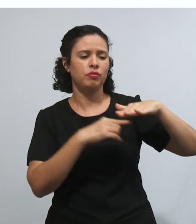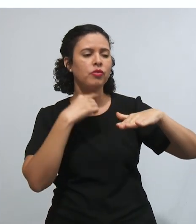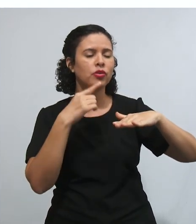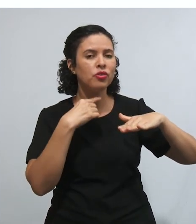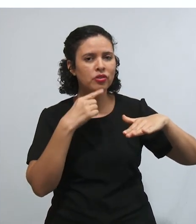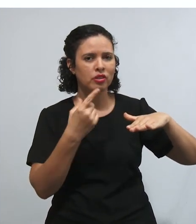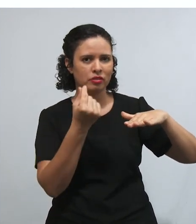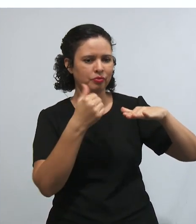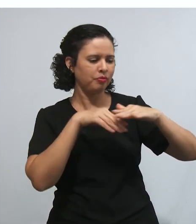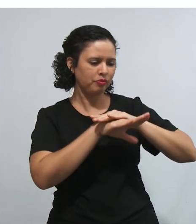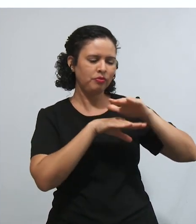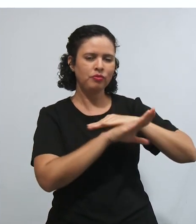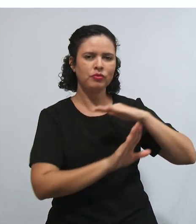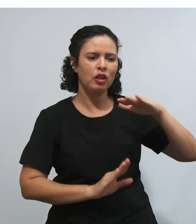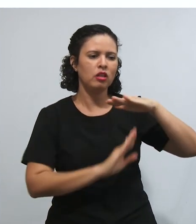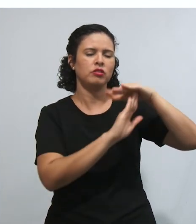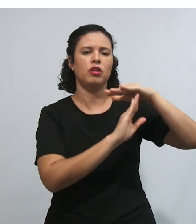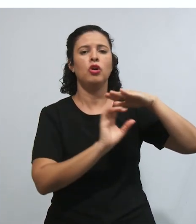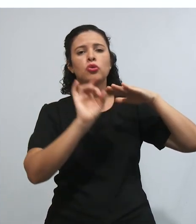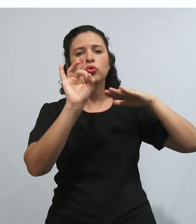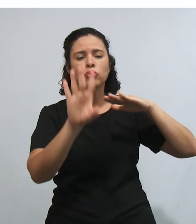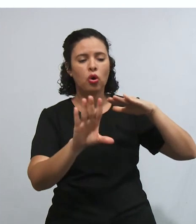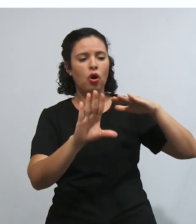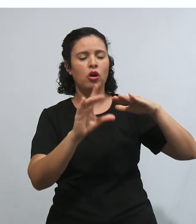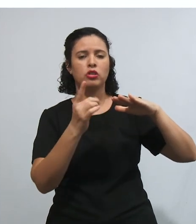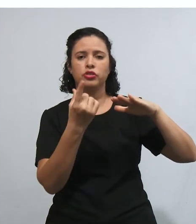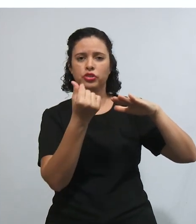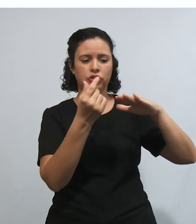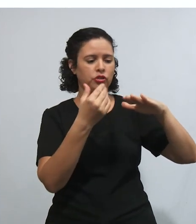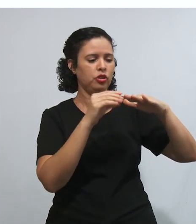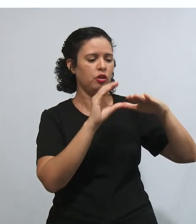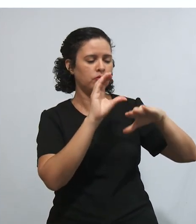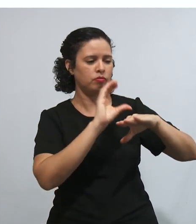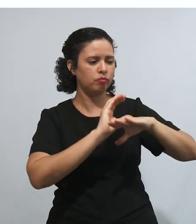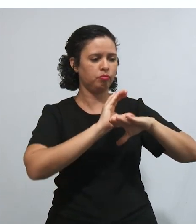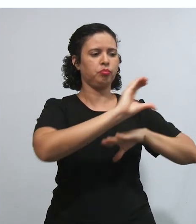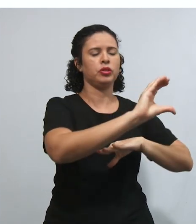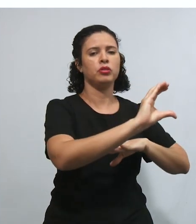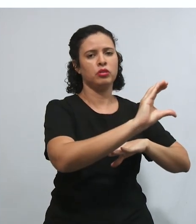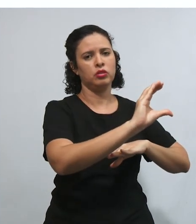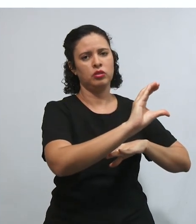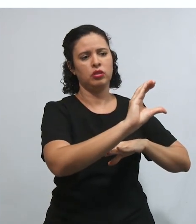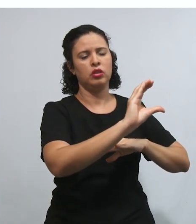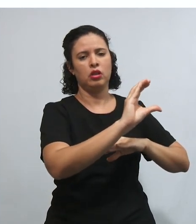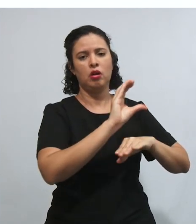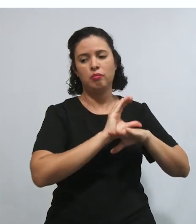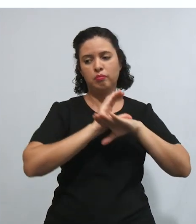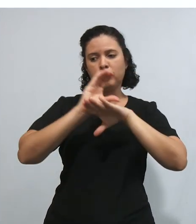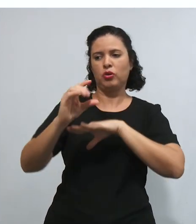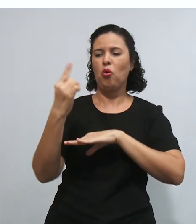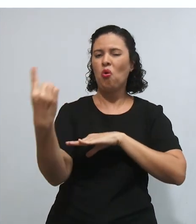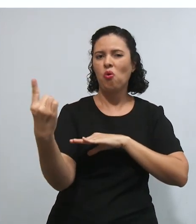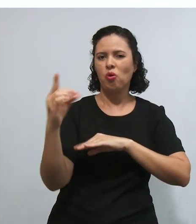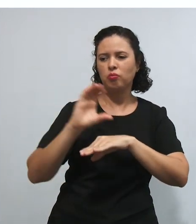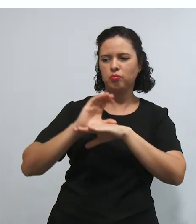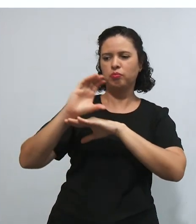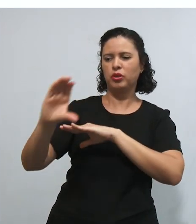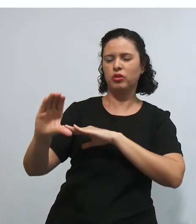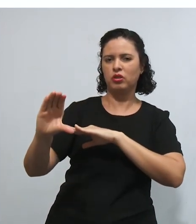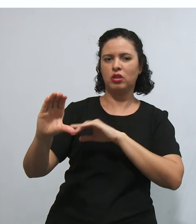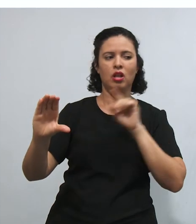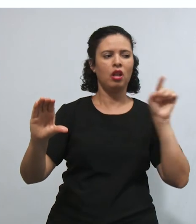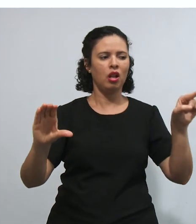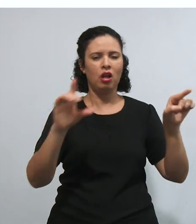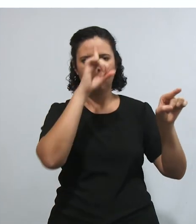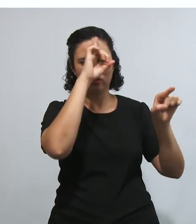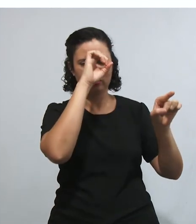condições de fornecer esse dinheiro, porque se eu fornecer esse dinheiro para comprar uma dose para um único paciente, eu vou estar